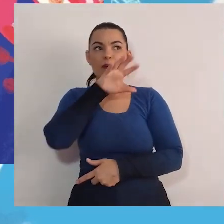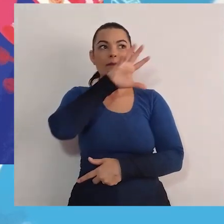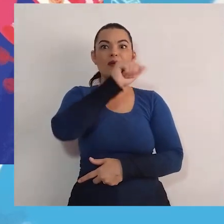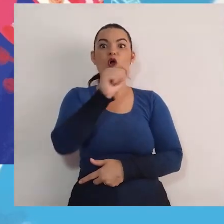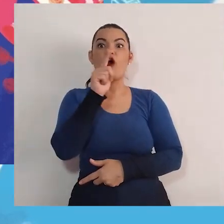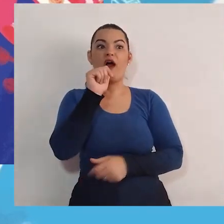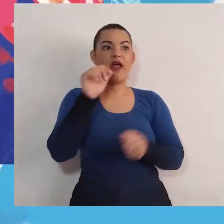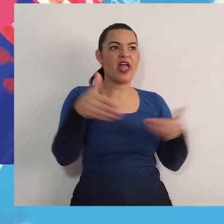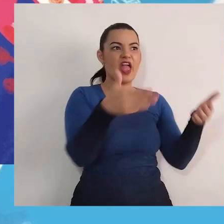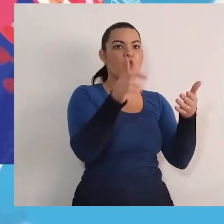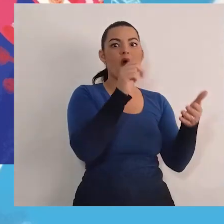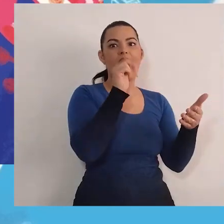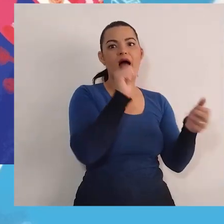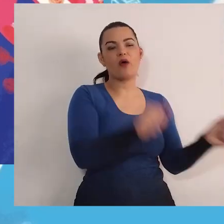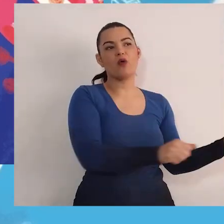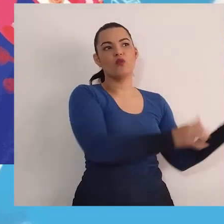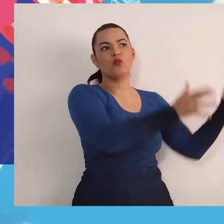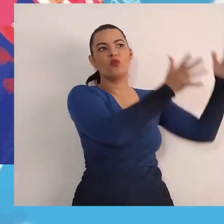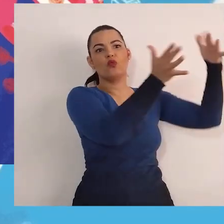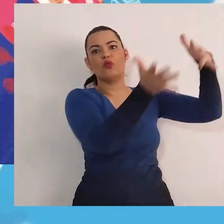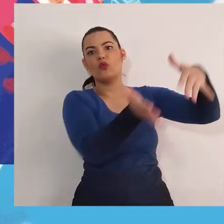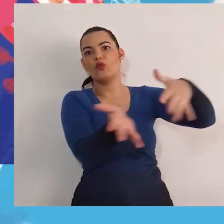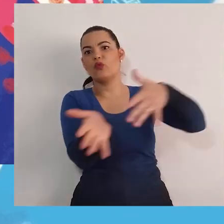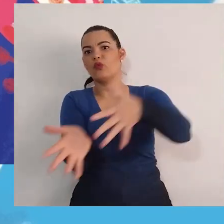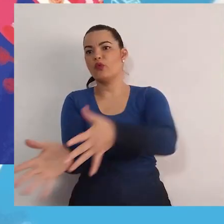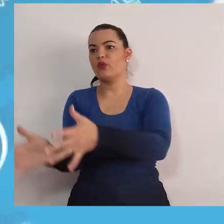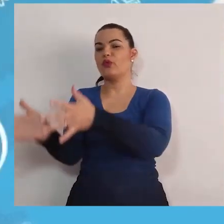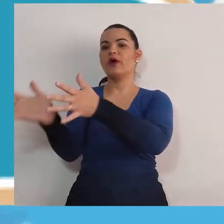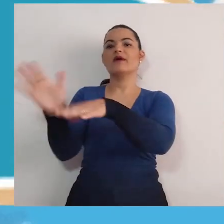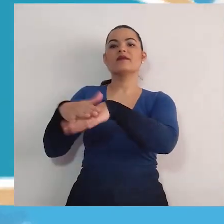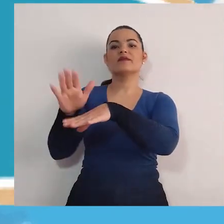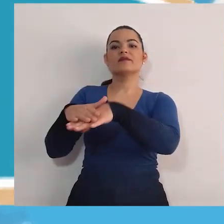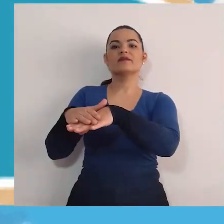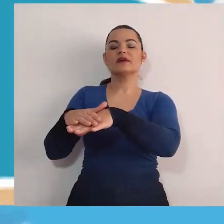para construir uma piscina em frente à sua toca.